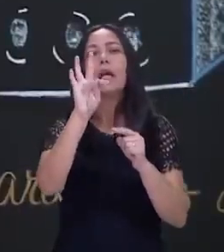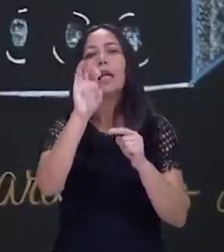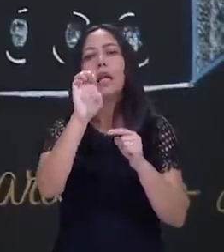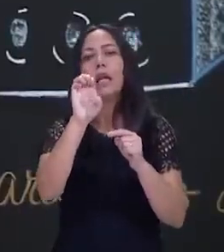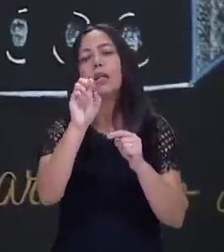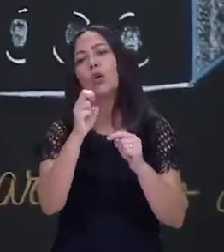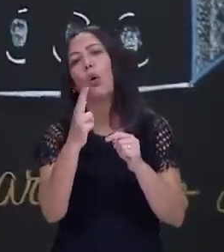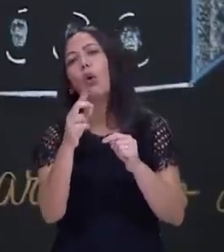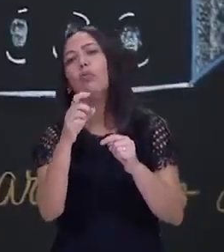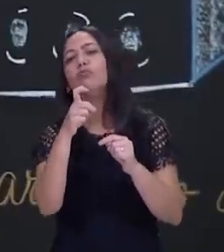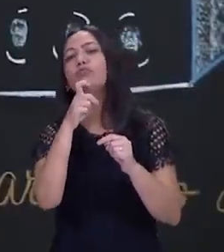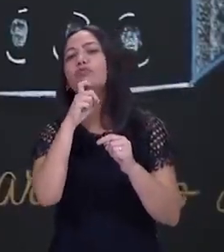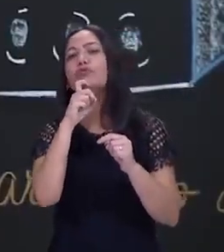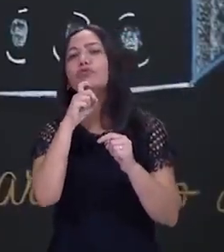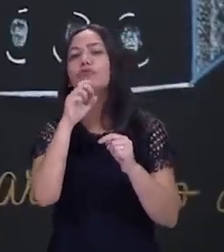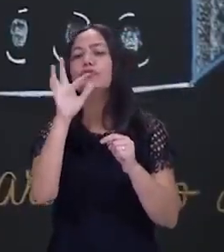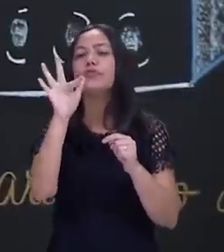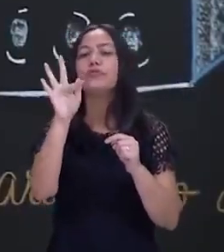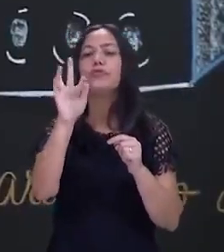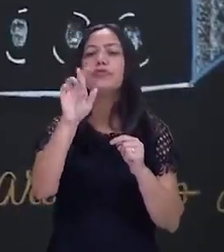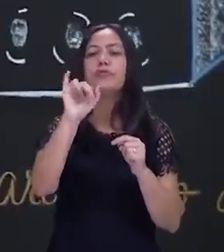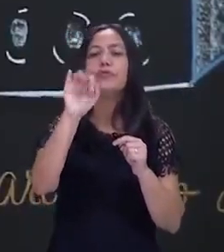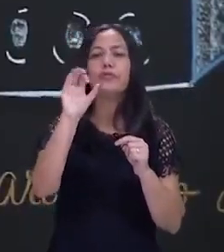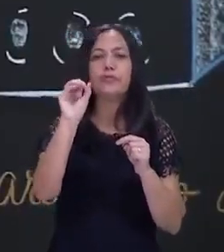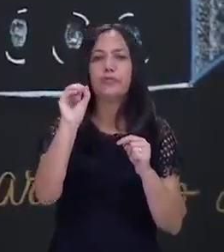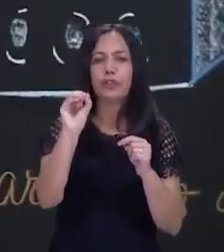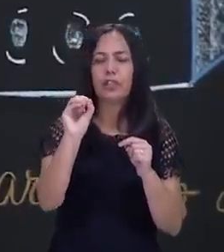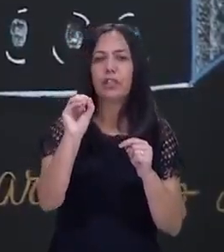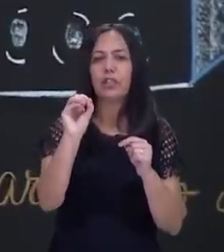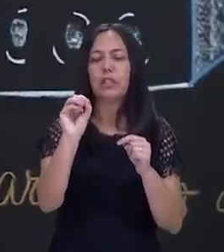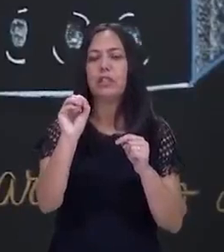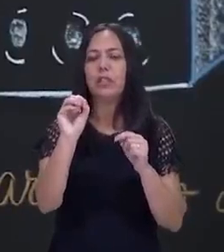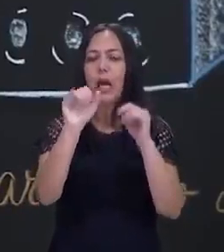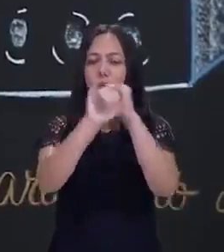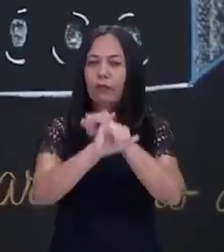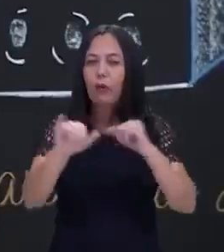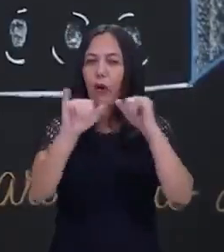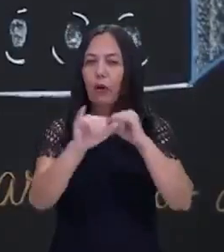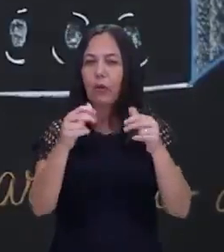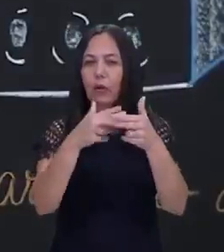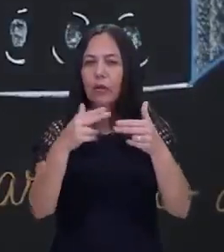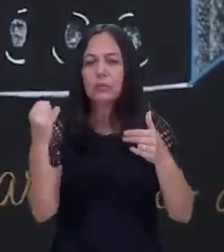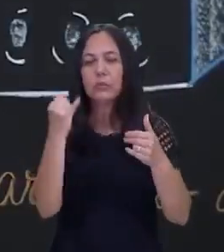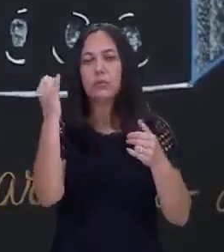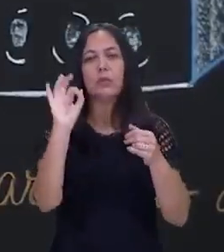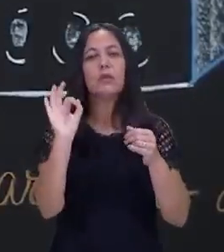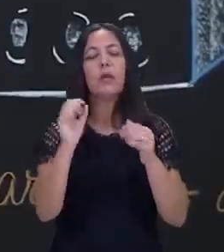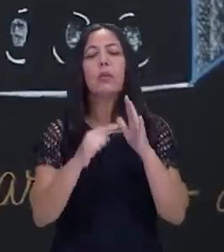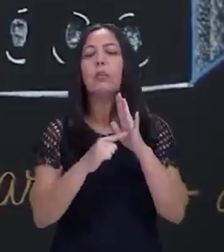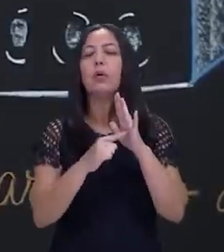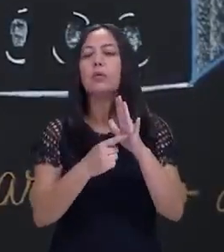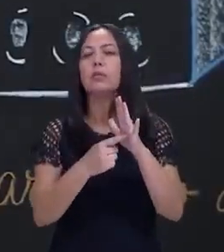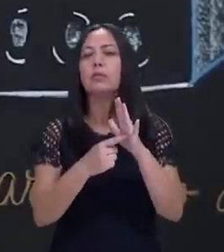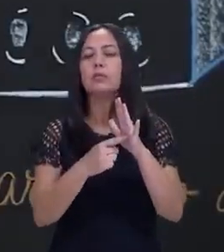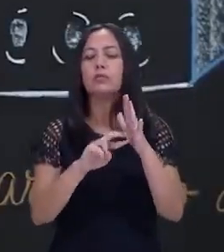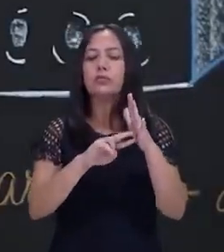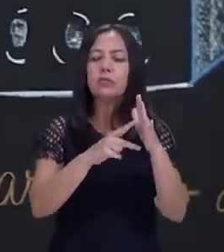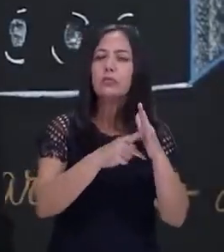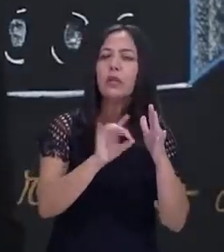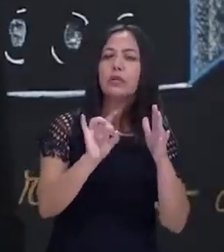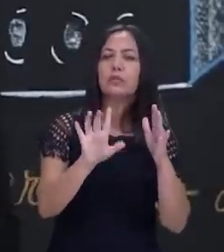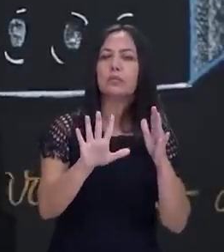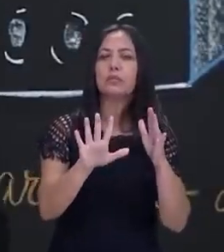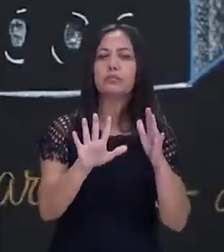científico, porque ele não é preciso. Ele não está me informando muita coisa. Ele me dá uma ideia? Me dá. Fala assim, ah, está